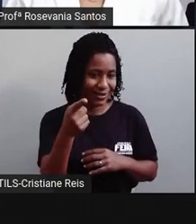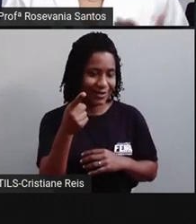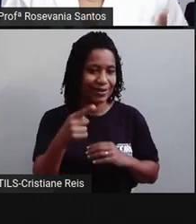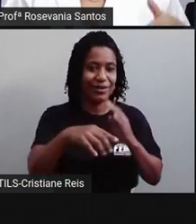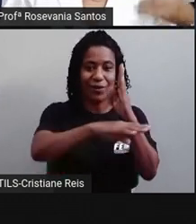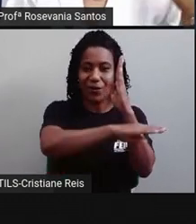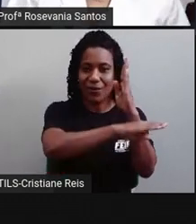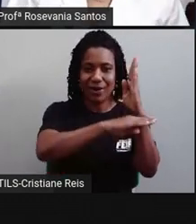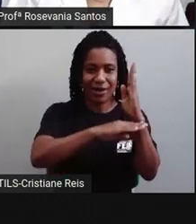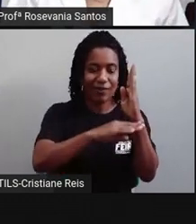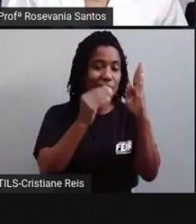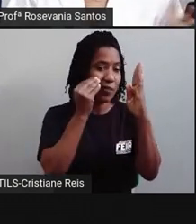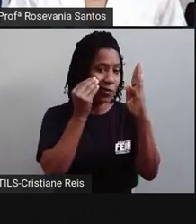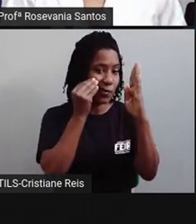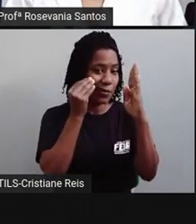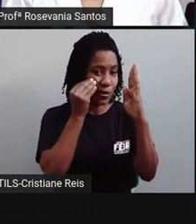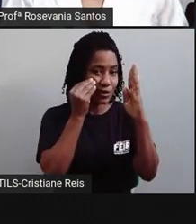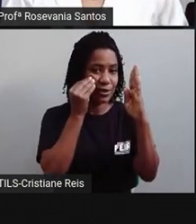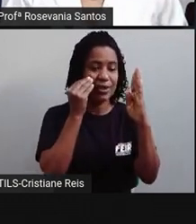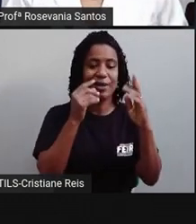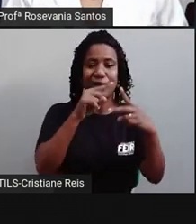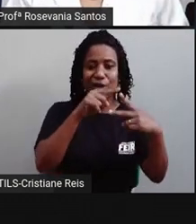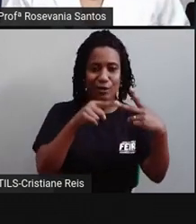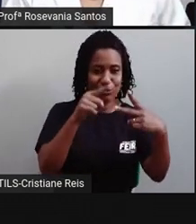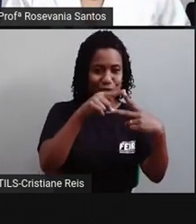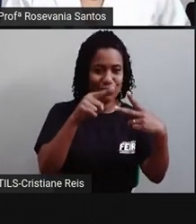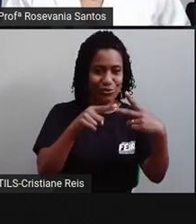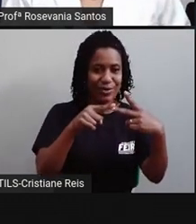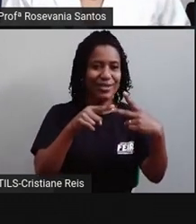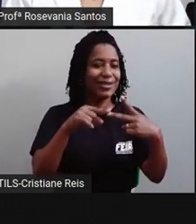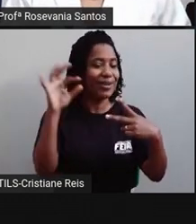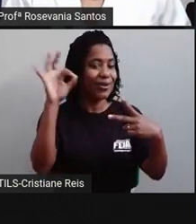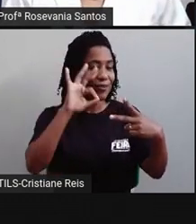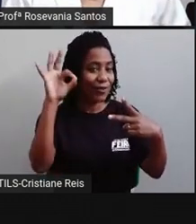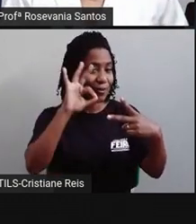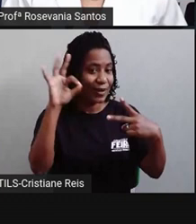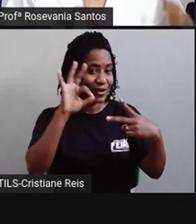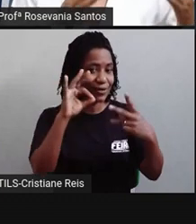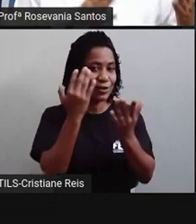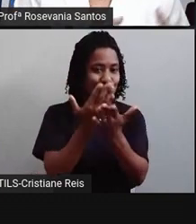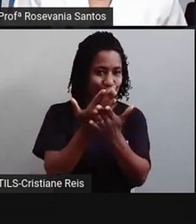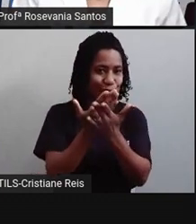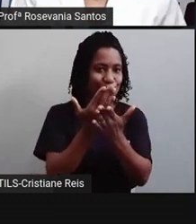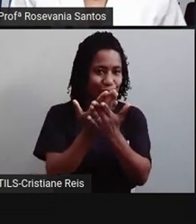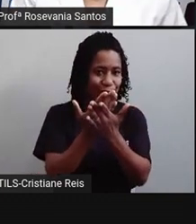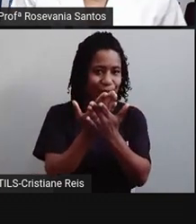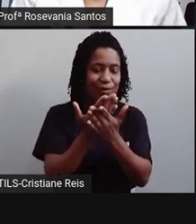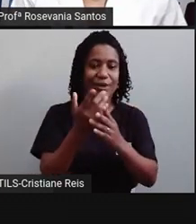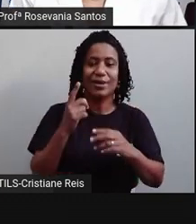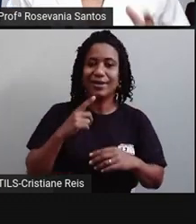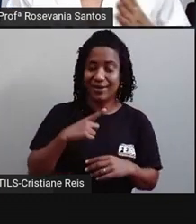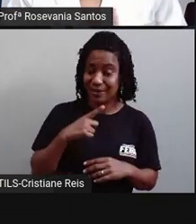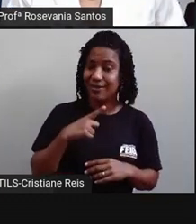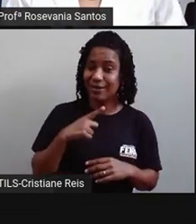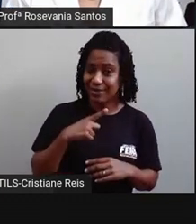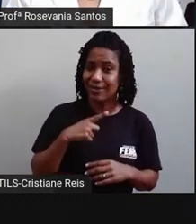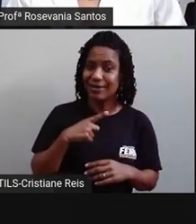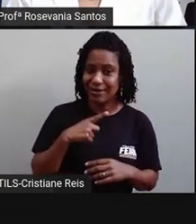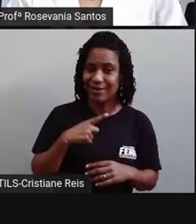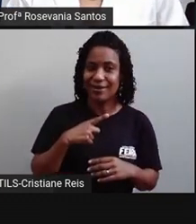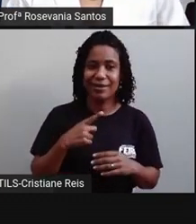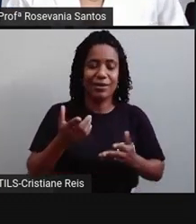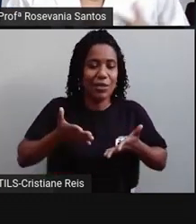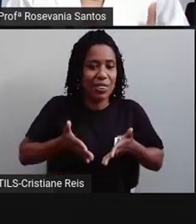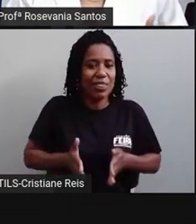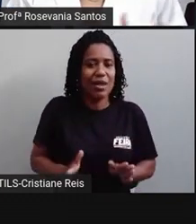Ele faz a junção já dessas duas taxas que nós estudamos, né? A taxa de nascimentos e a taxa de